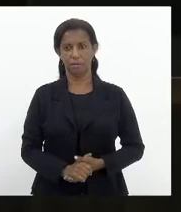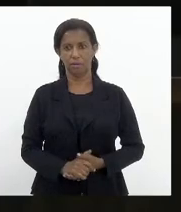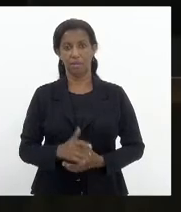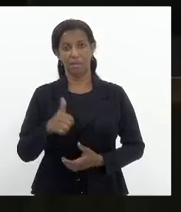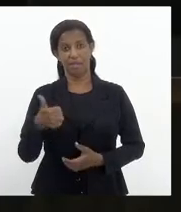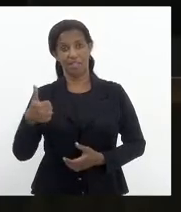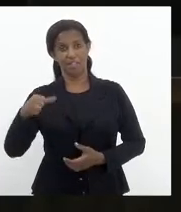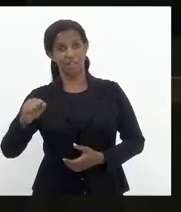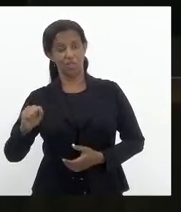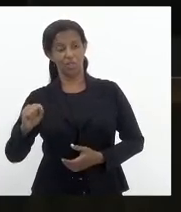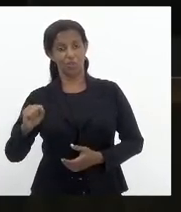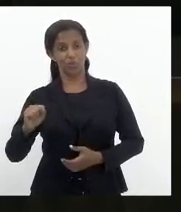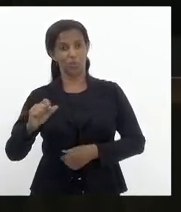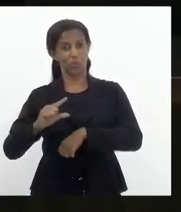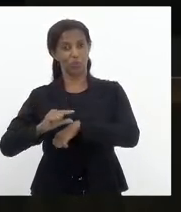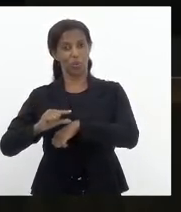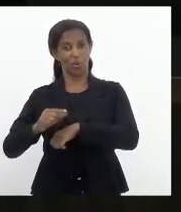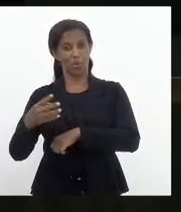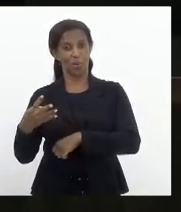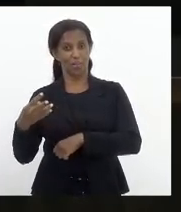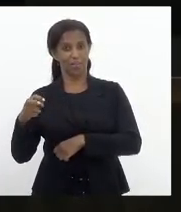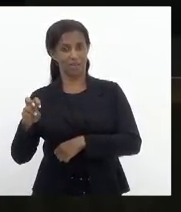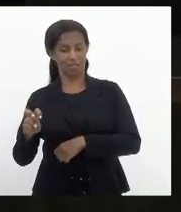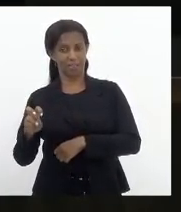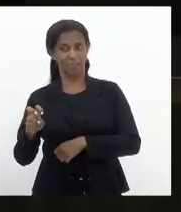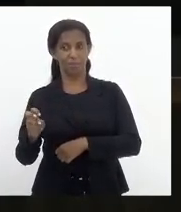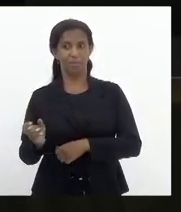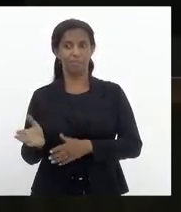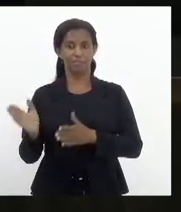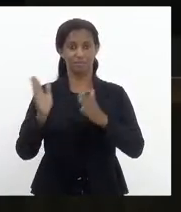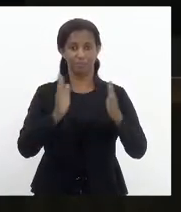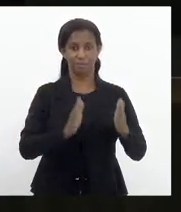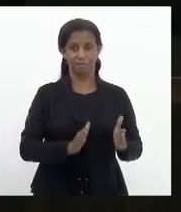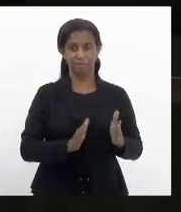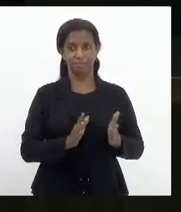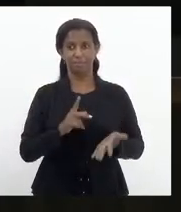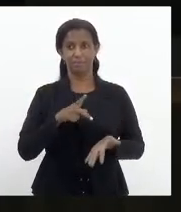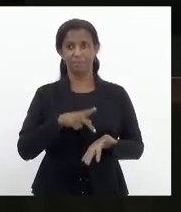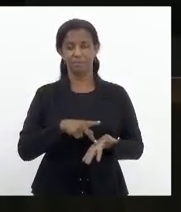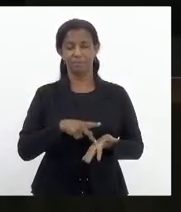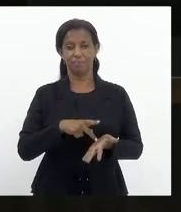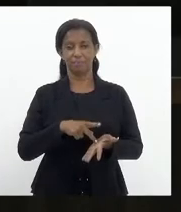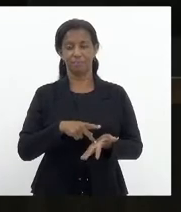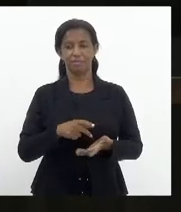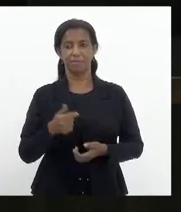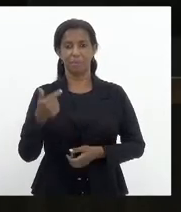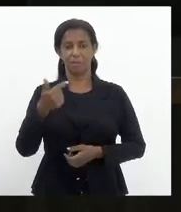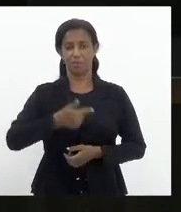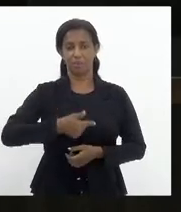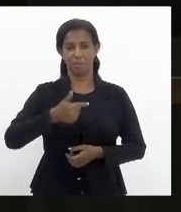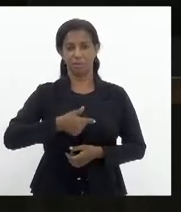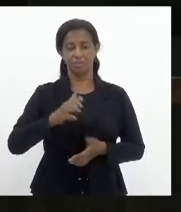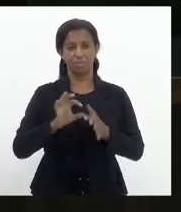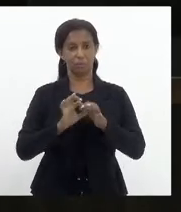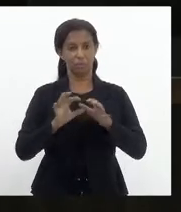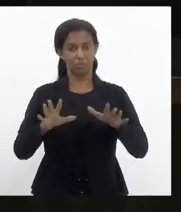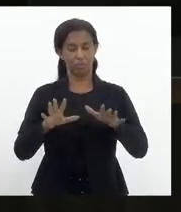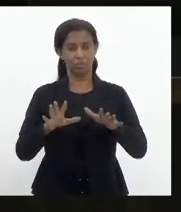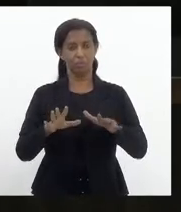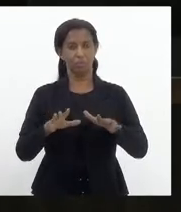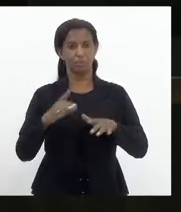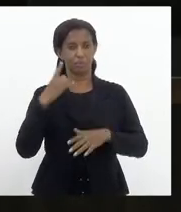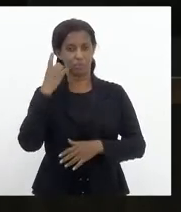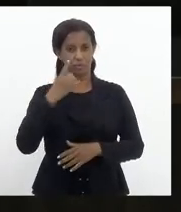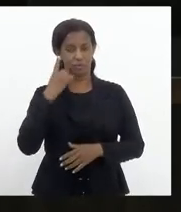era às 18 horas e 45 minutos, está aberta a sessão, na verdade, que era a terceira, passou a ser a segunda, com autorização do plenário. A segunda